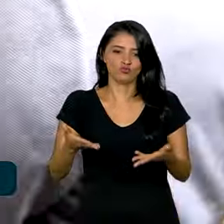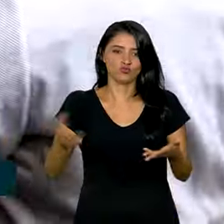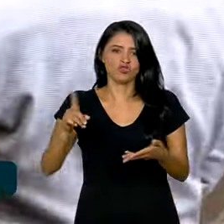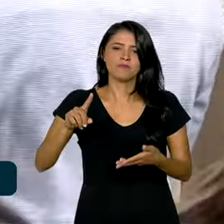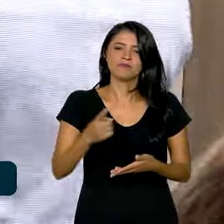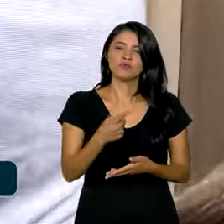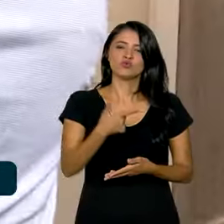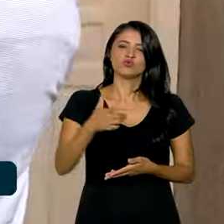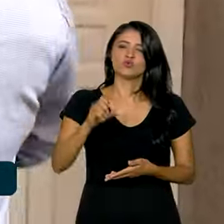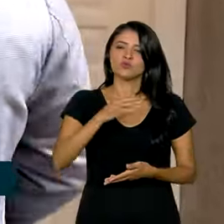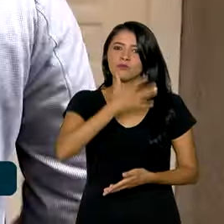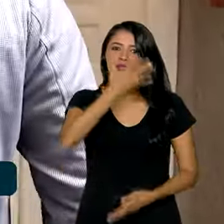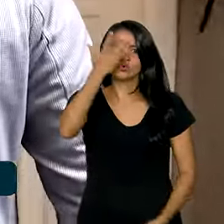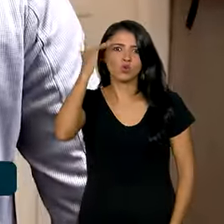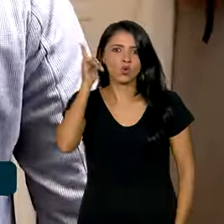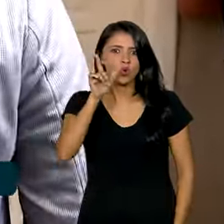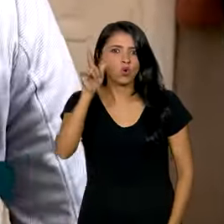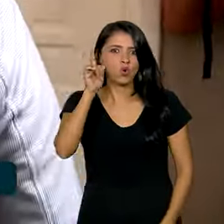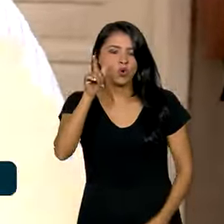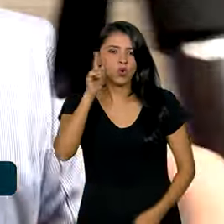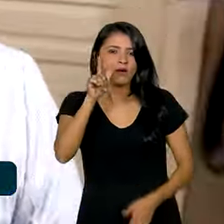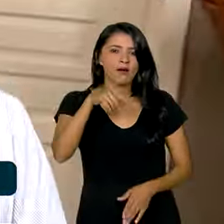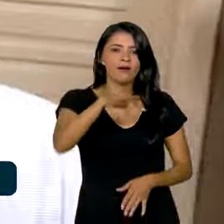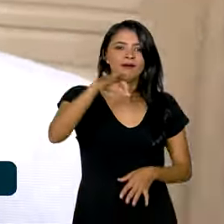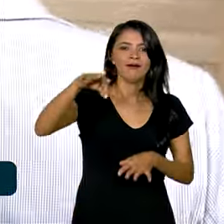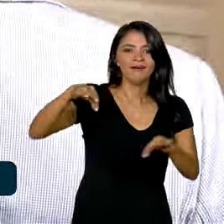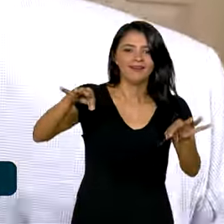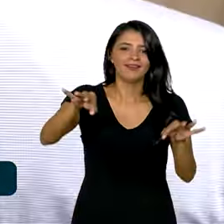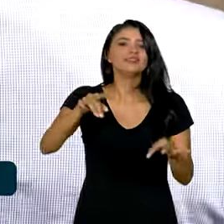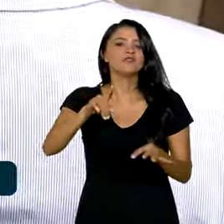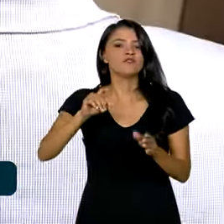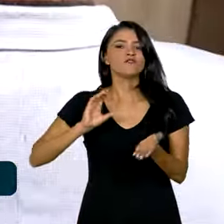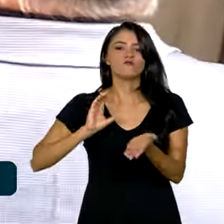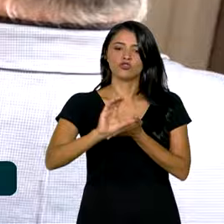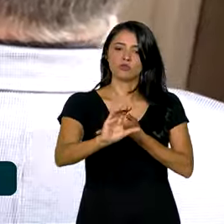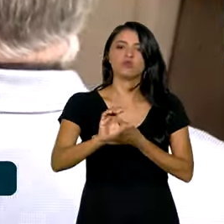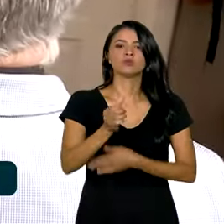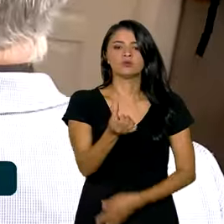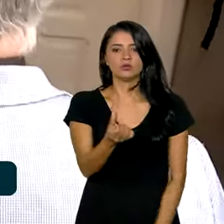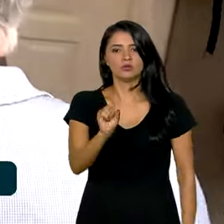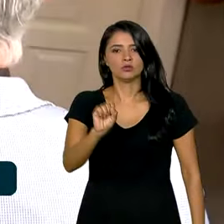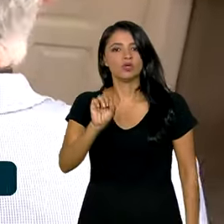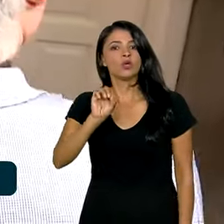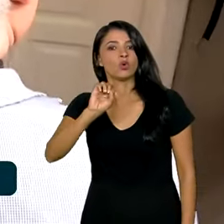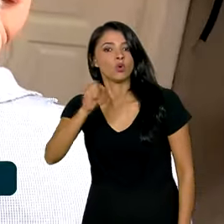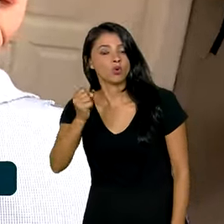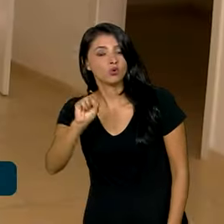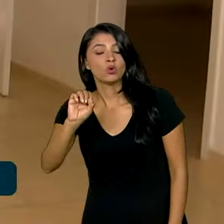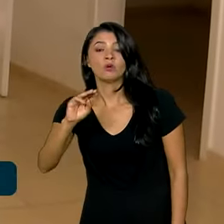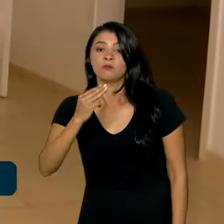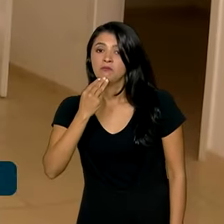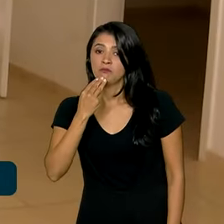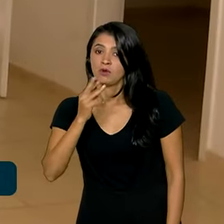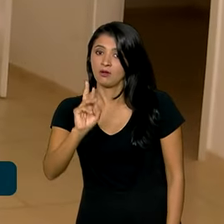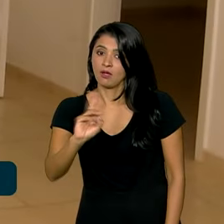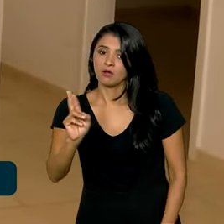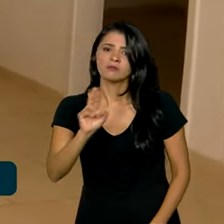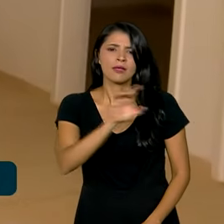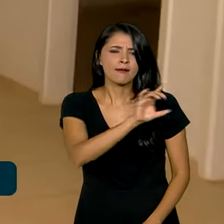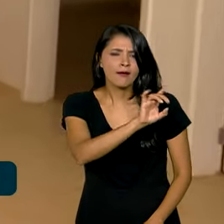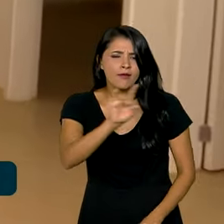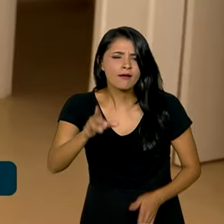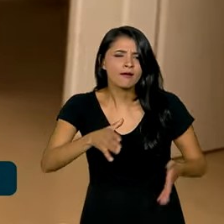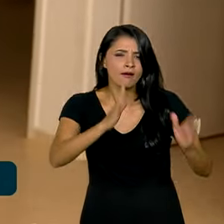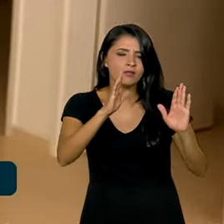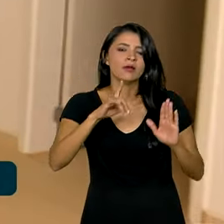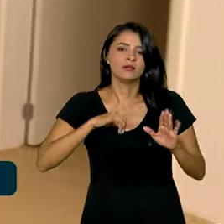beneficiadas. O investimento total do governo federal foi de 68 milhões de reais. Cada apartamento